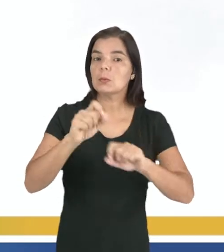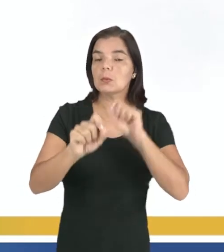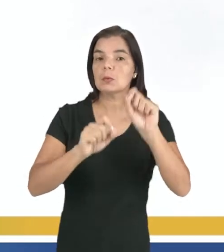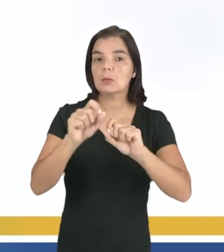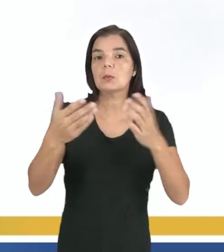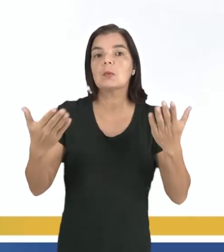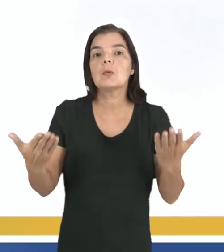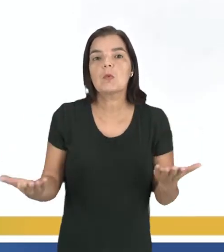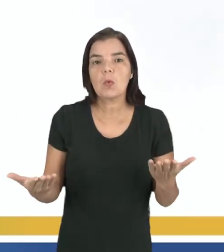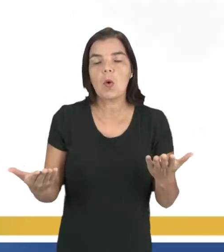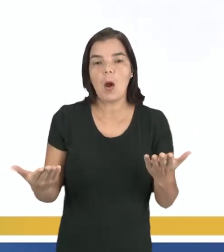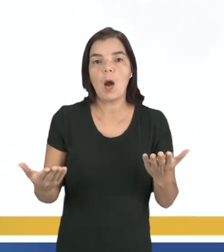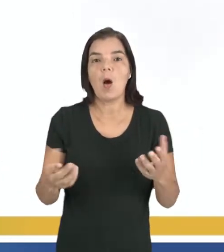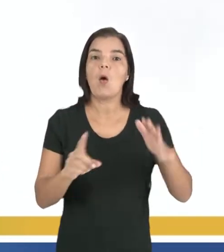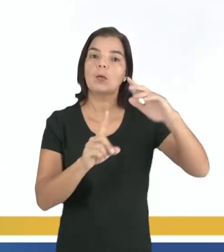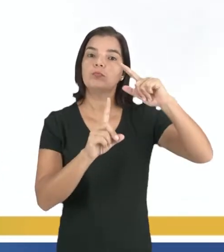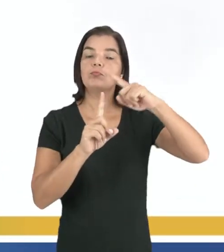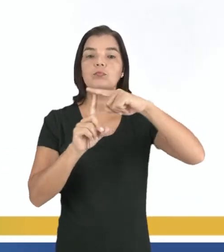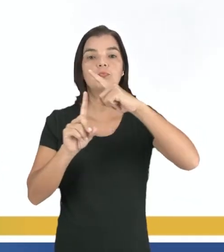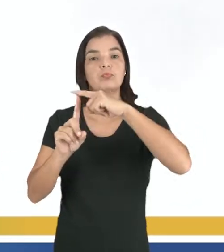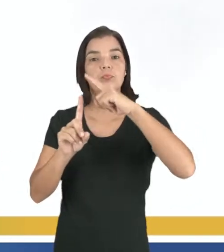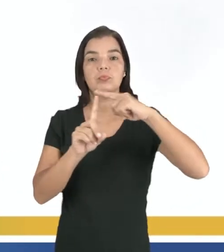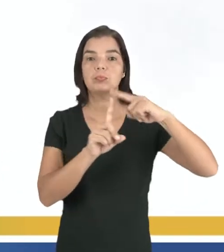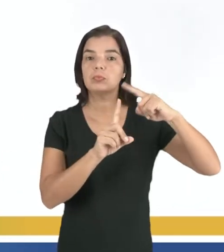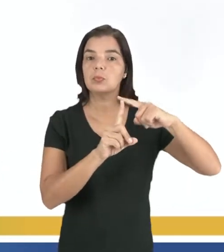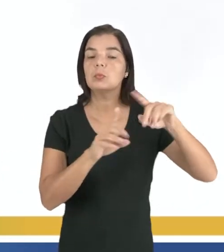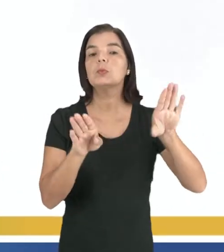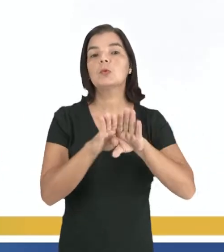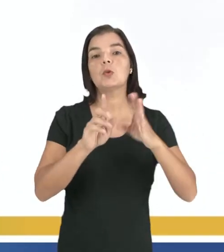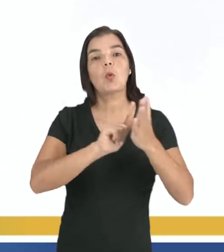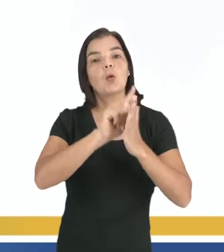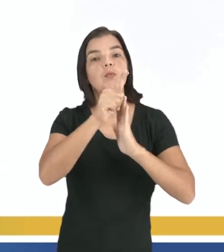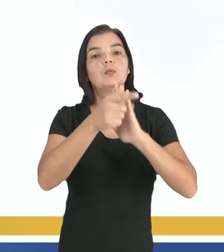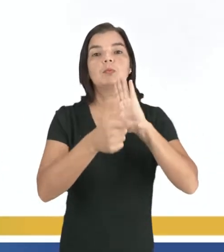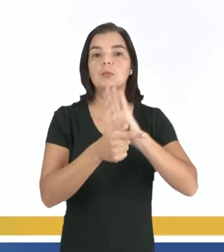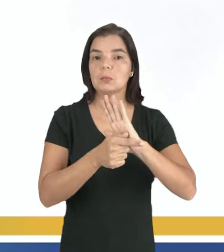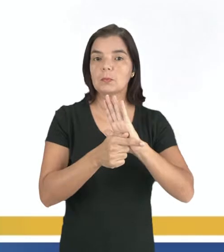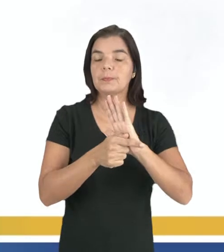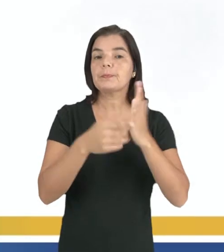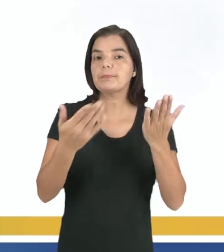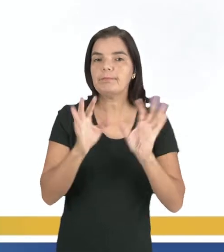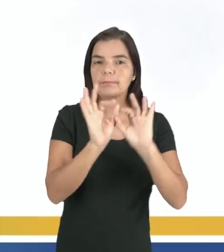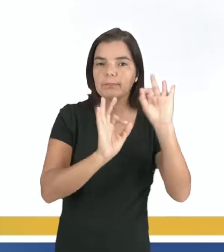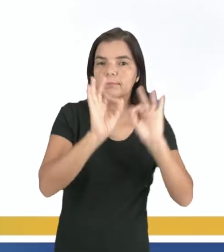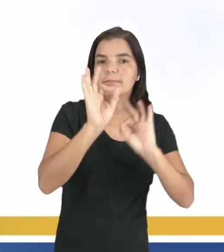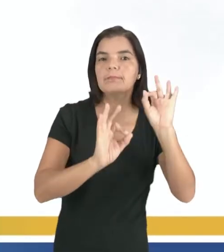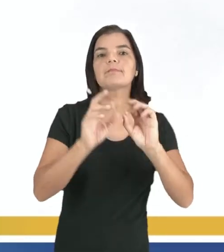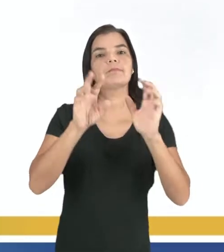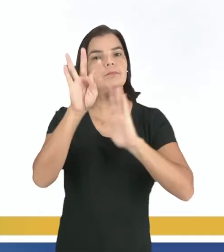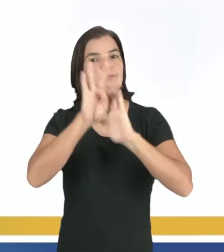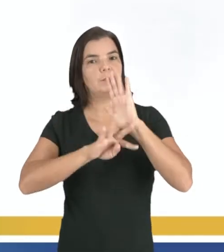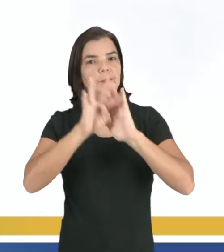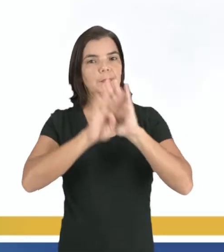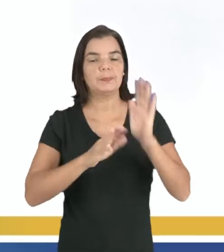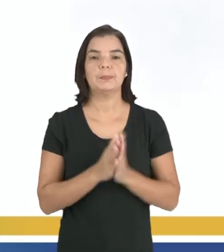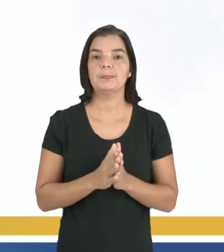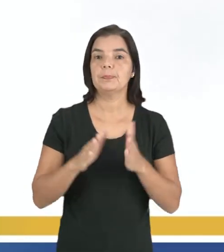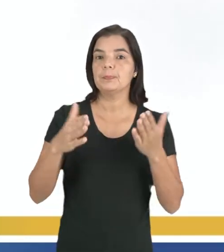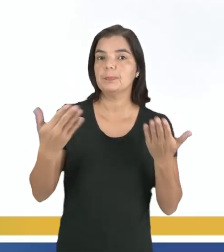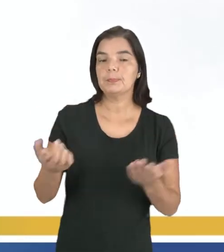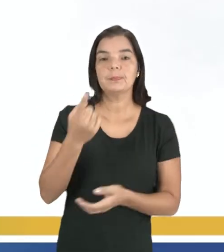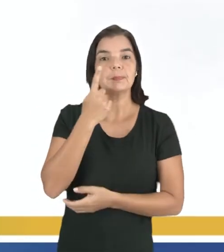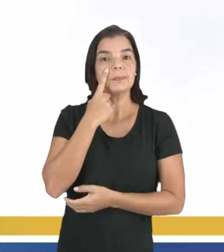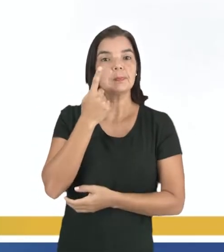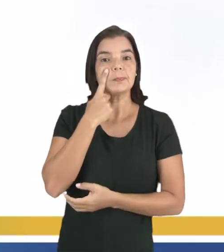definir a tipologia textual e o gênero, no qual você vai aí organizar o seu texto. E, por último,